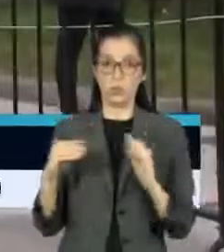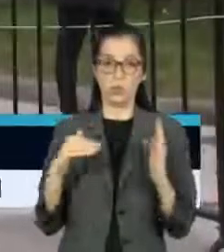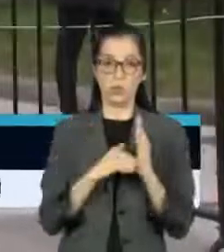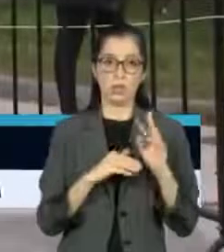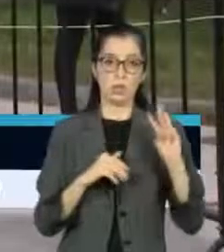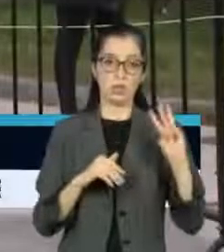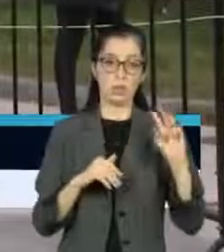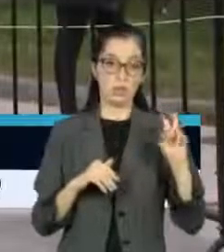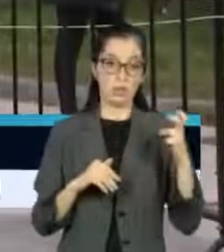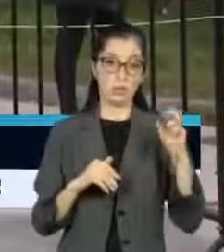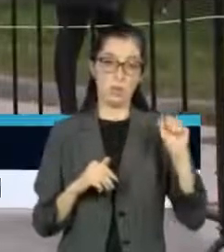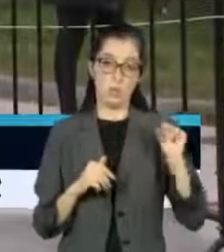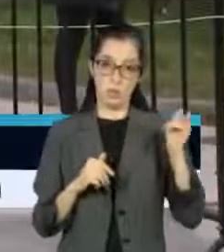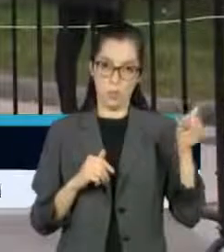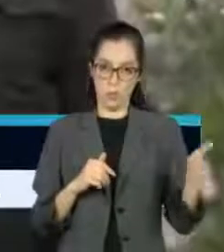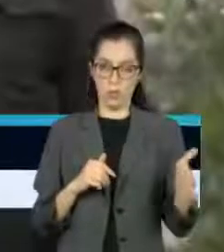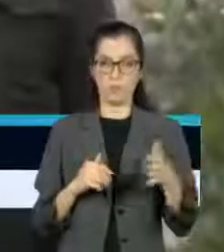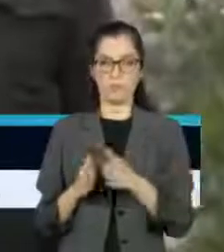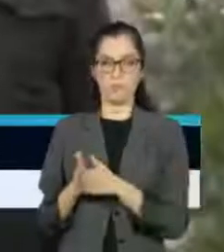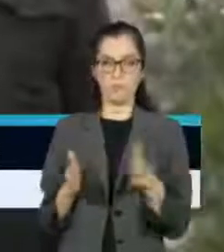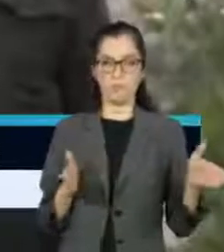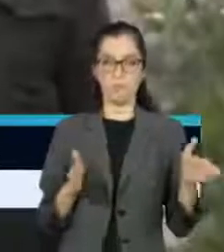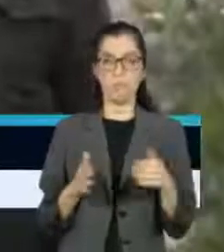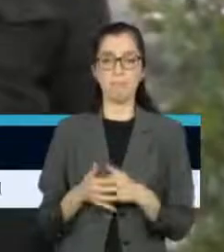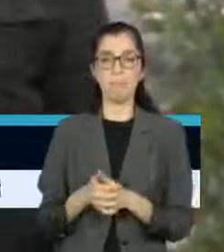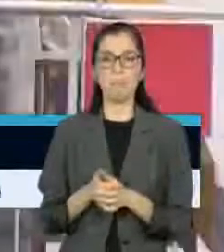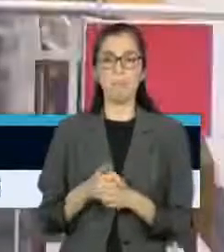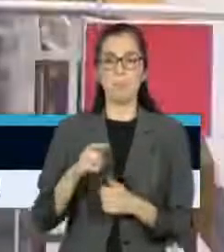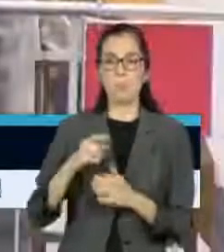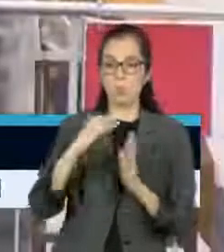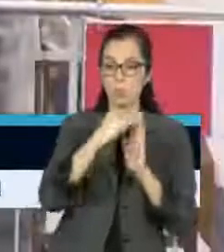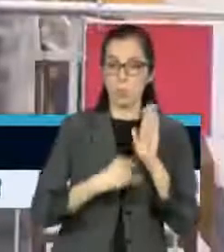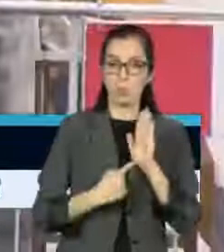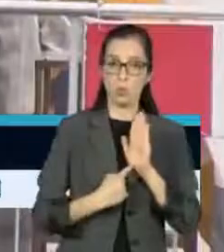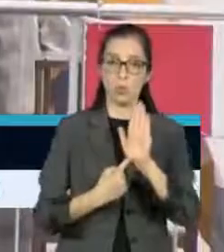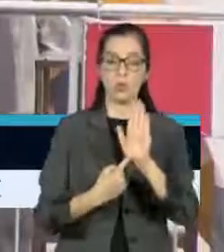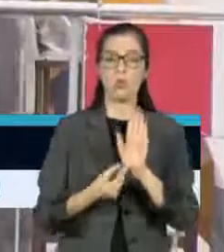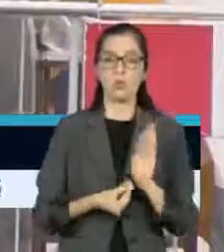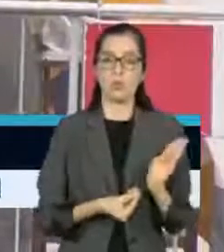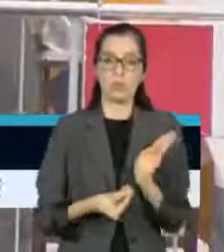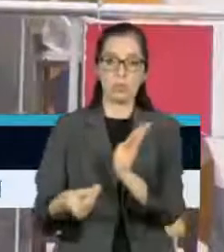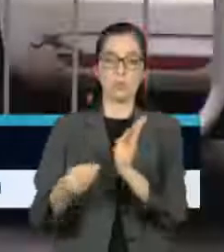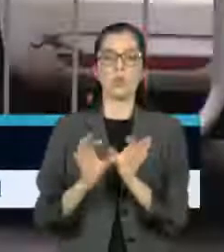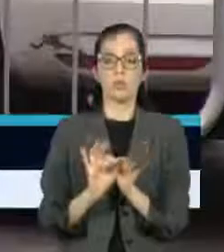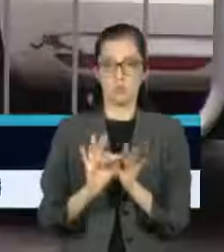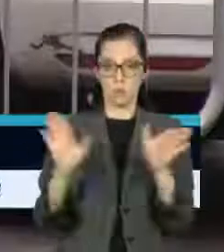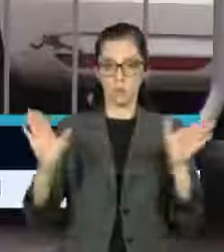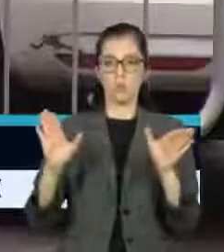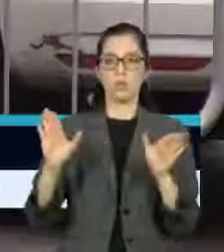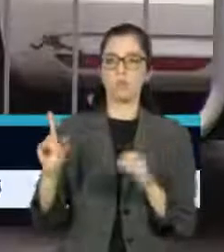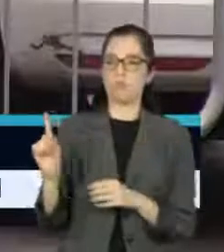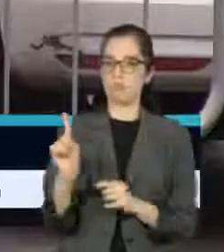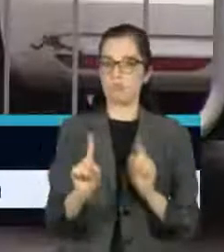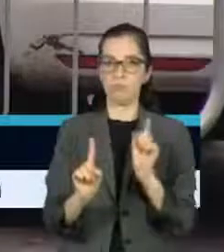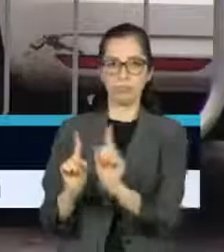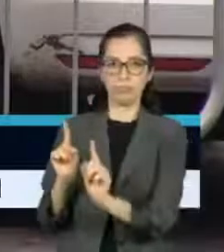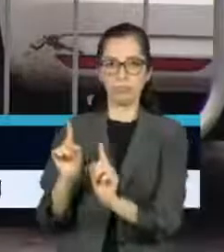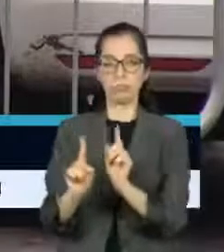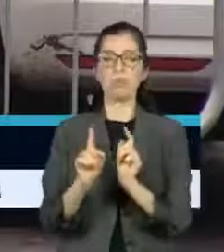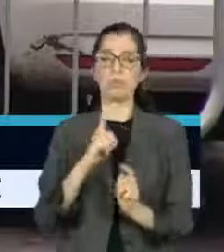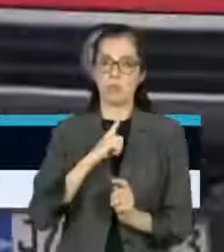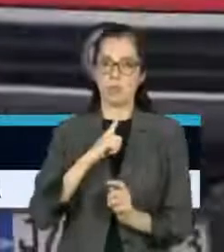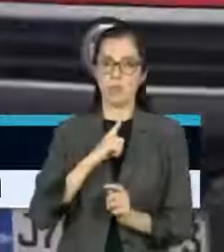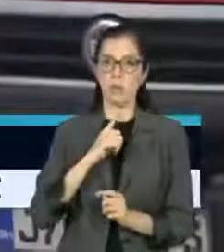Apenas pessoas com licenças especiais concedidas pelo governo terão autorização para sair. Com recordes de casos de covid